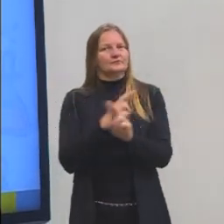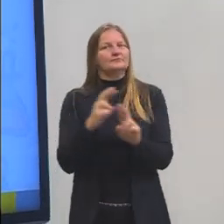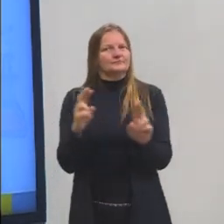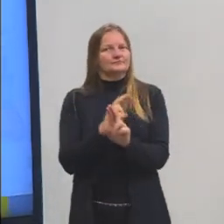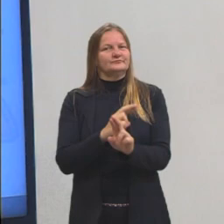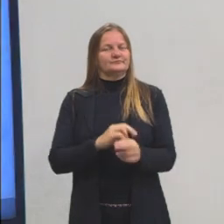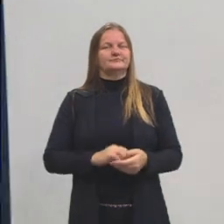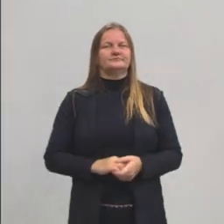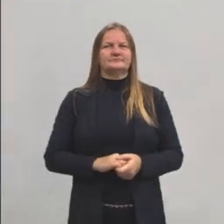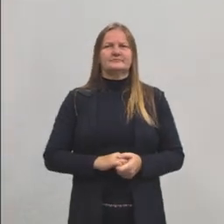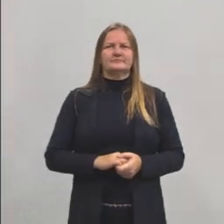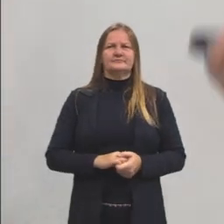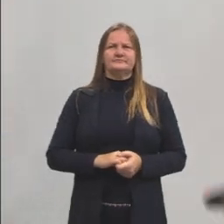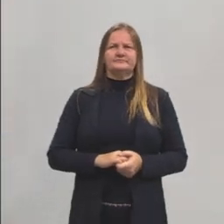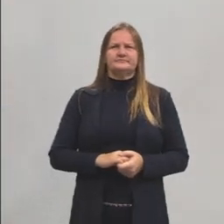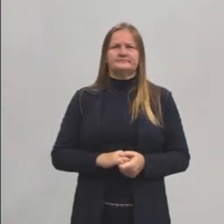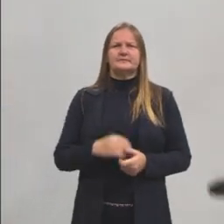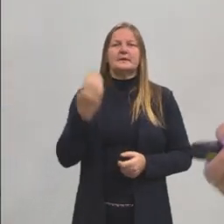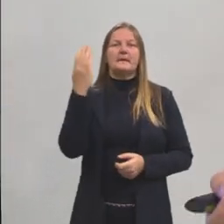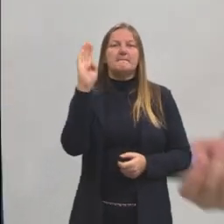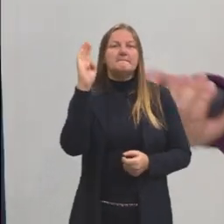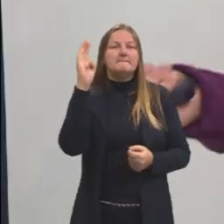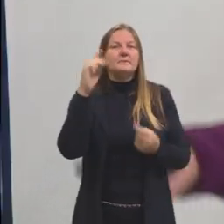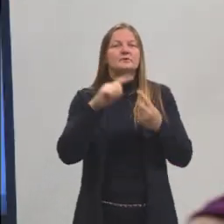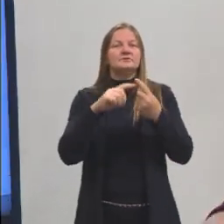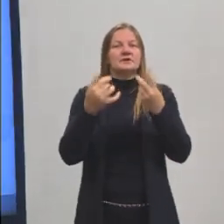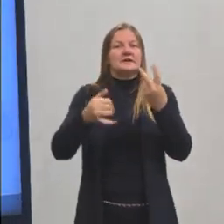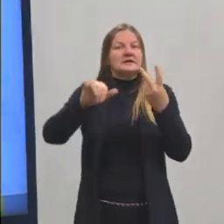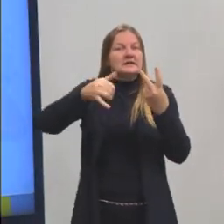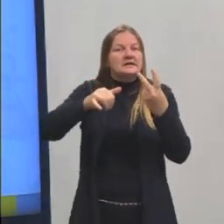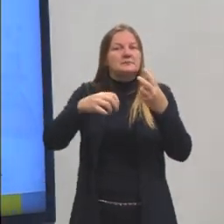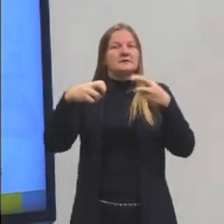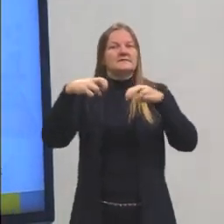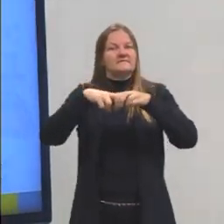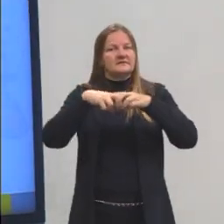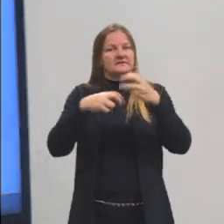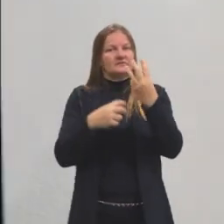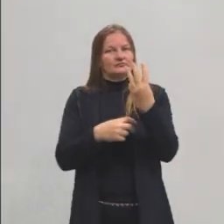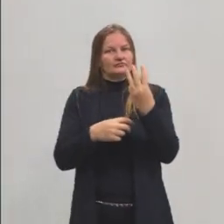isso. Tanto biologia, química e física.